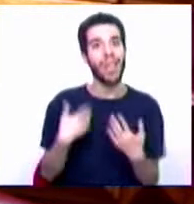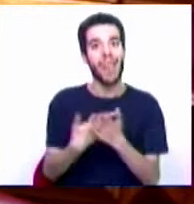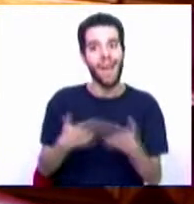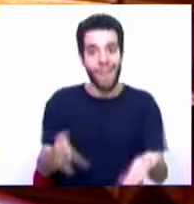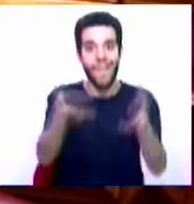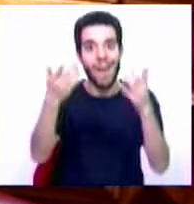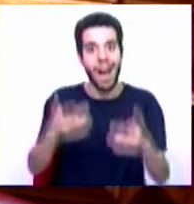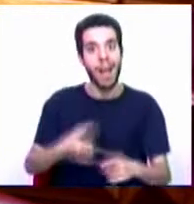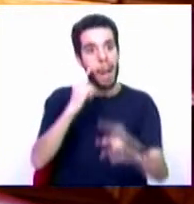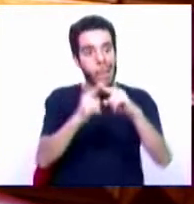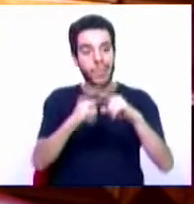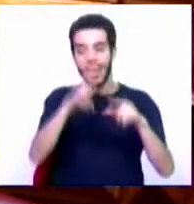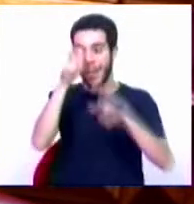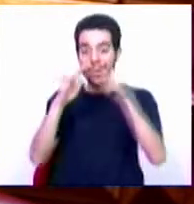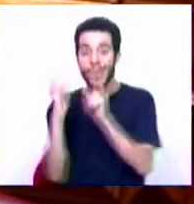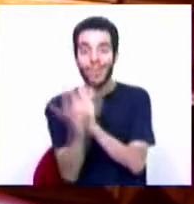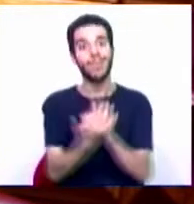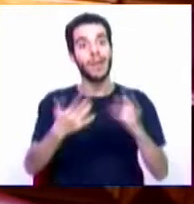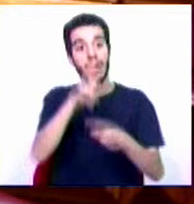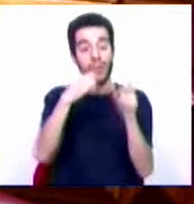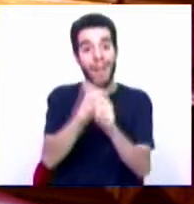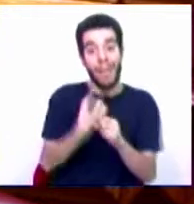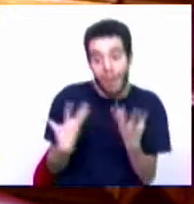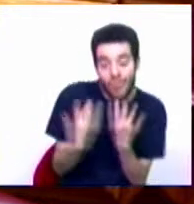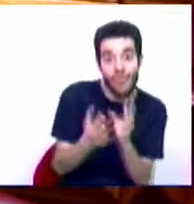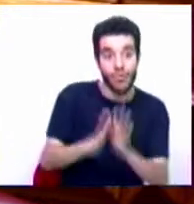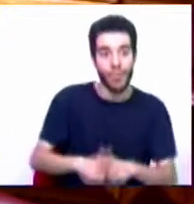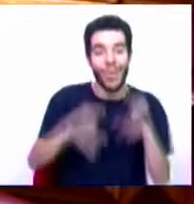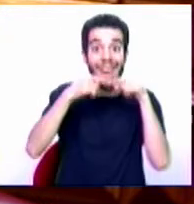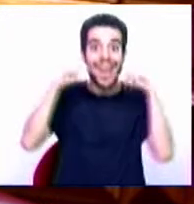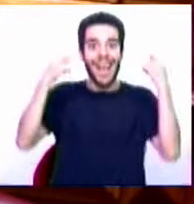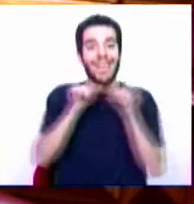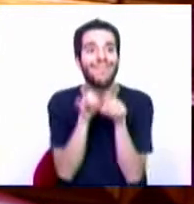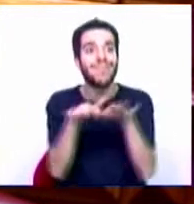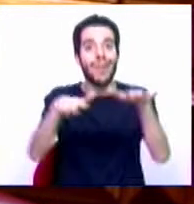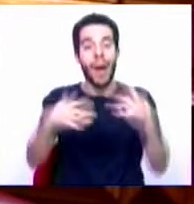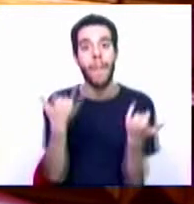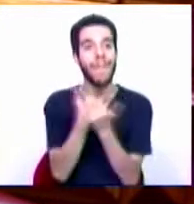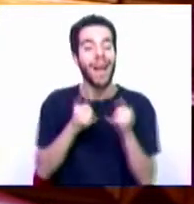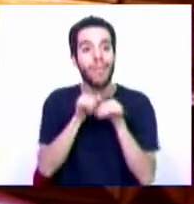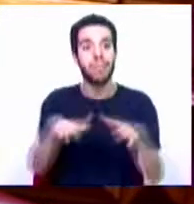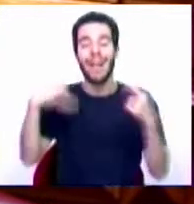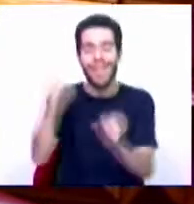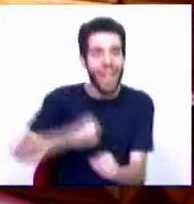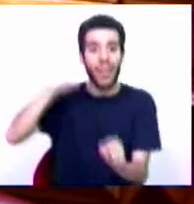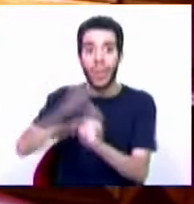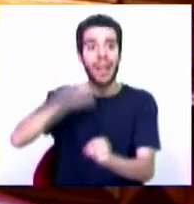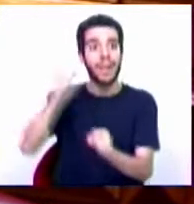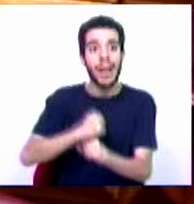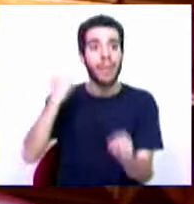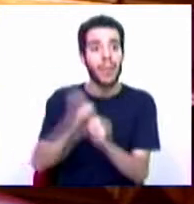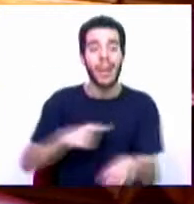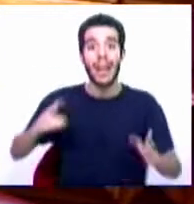quem o rodeava e com quem ele trabalhava, com um sorriso contagiante e um trabalhar, trabalhar, trabalhar, sempre